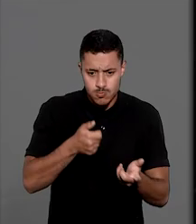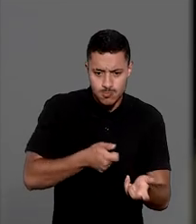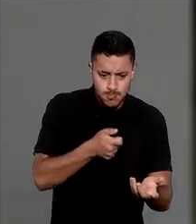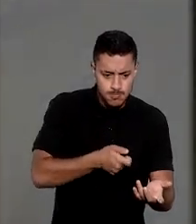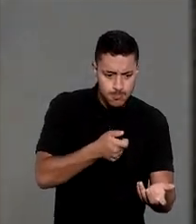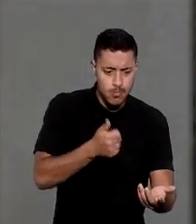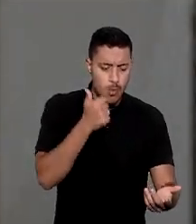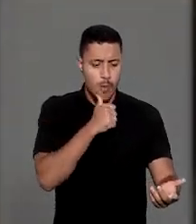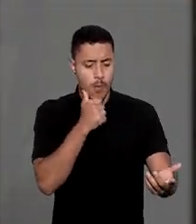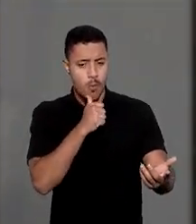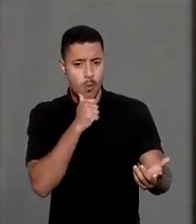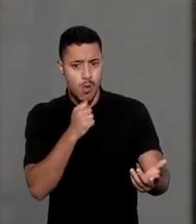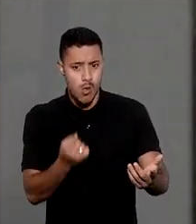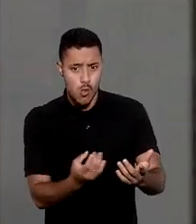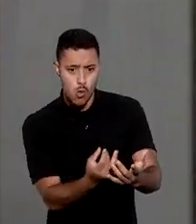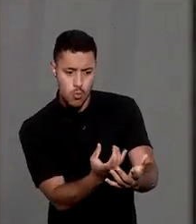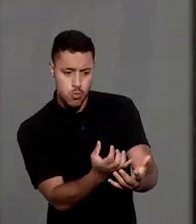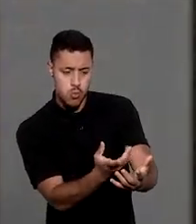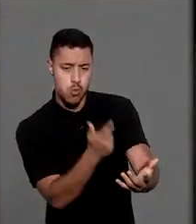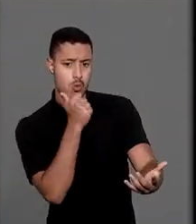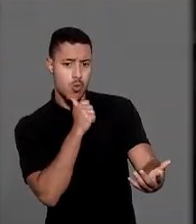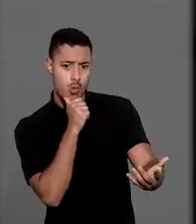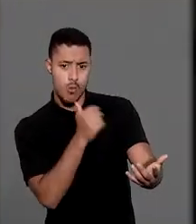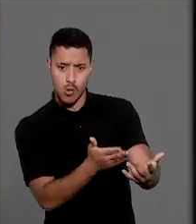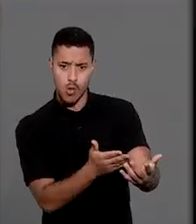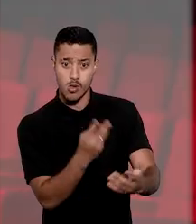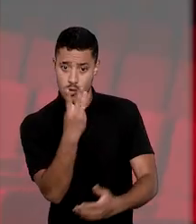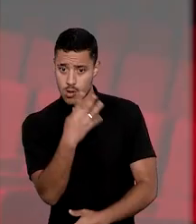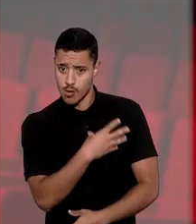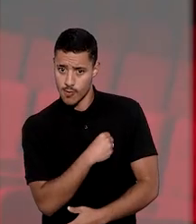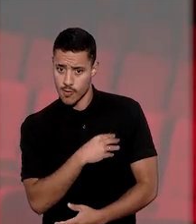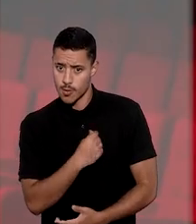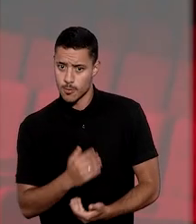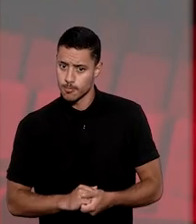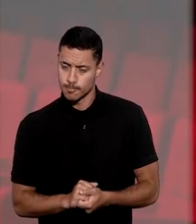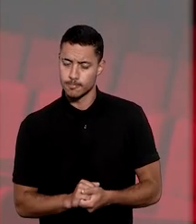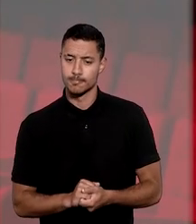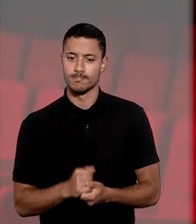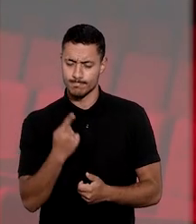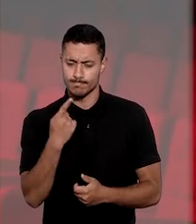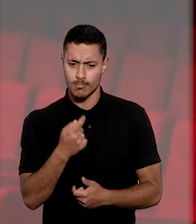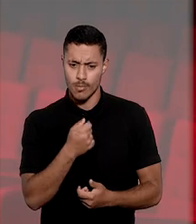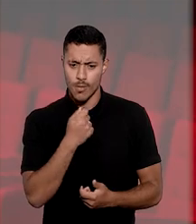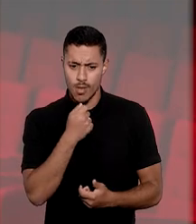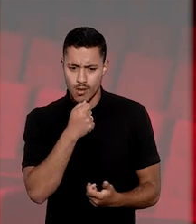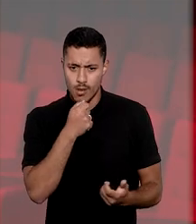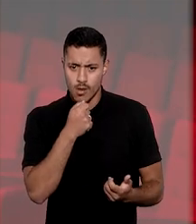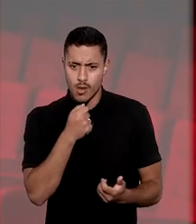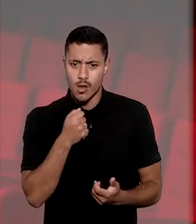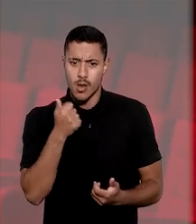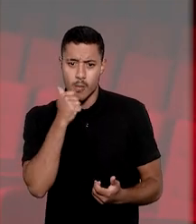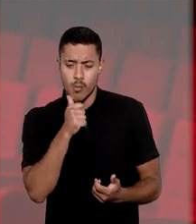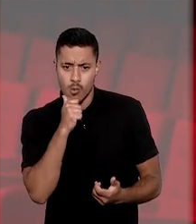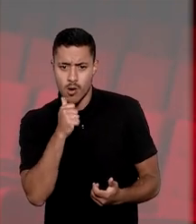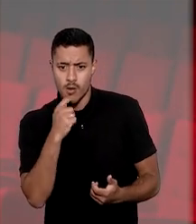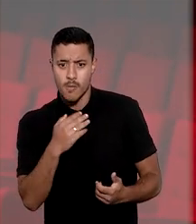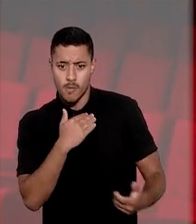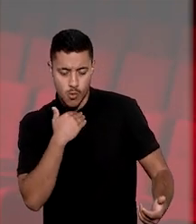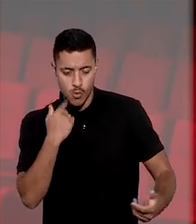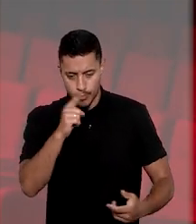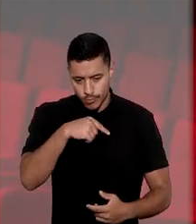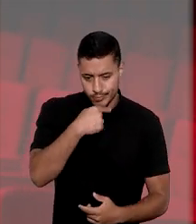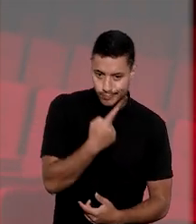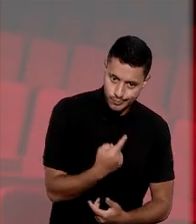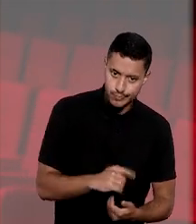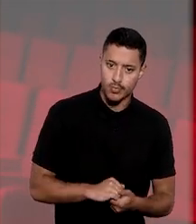companheira e atear fogo na presença dos três filhos dela. Em uma das gravações, a mulher que faleceu dias após a internação